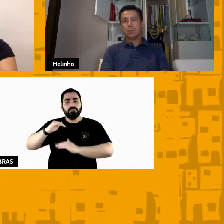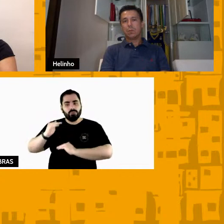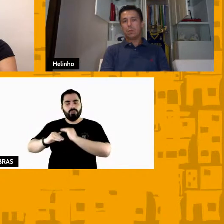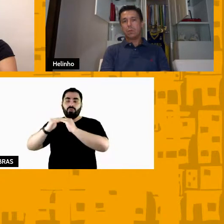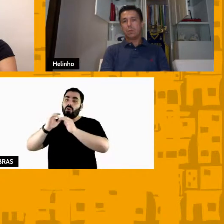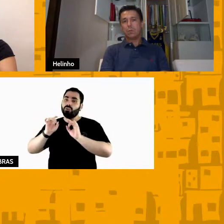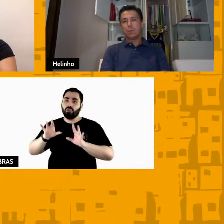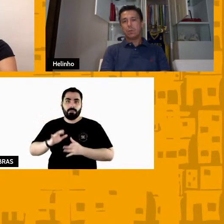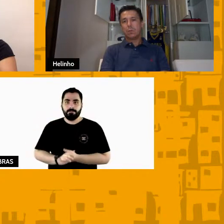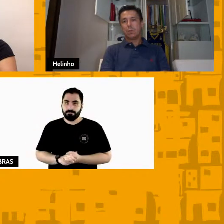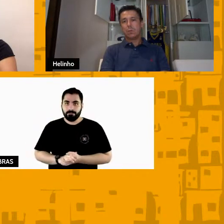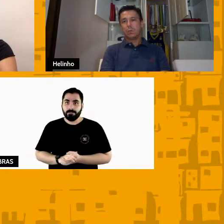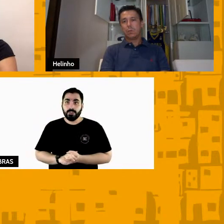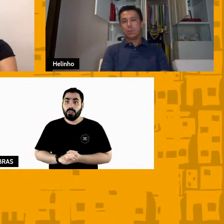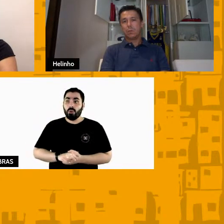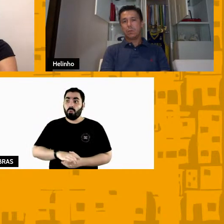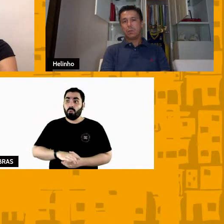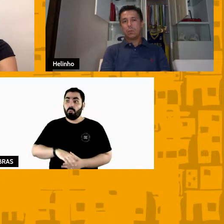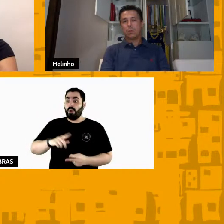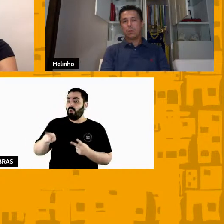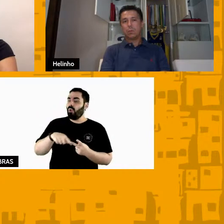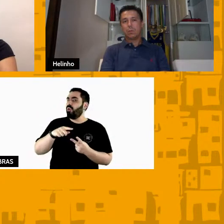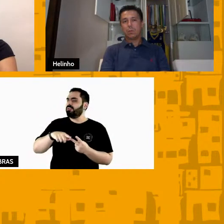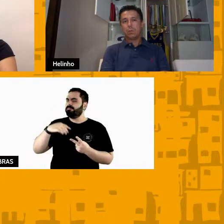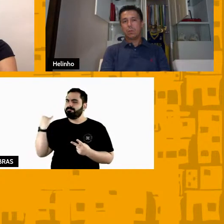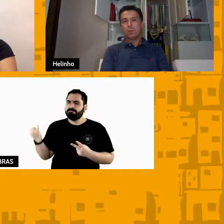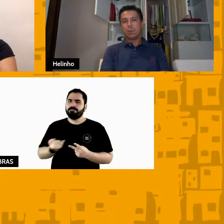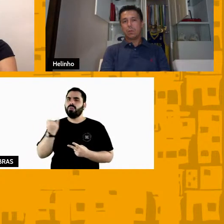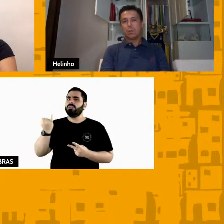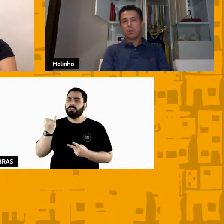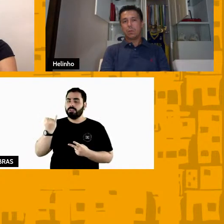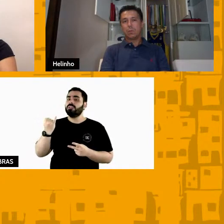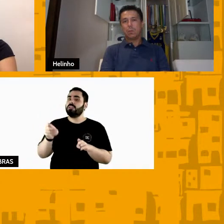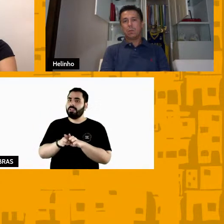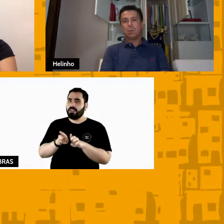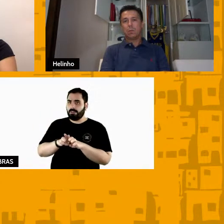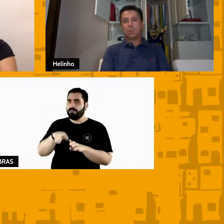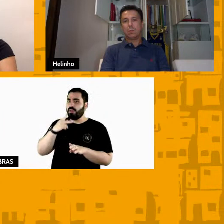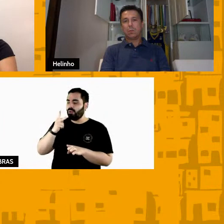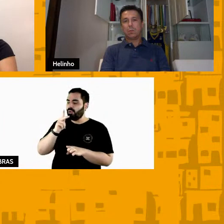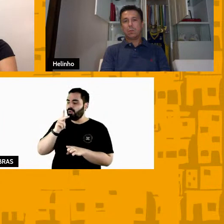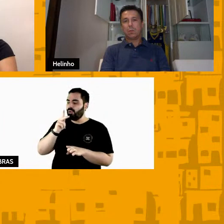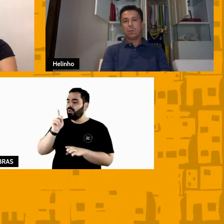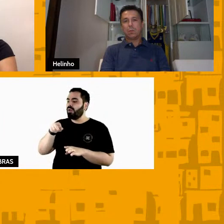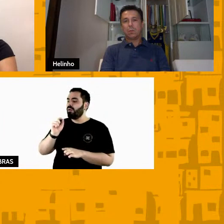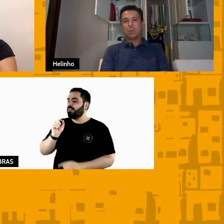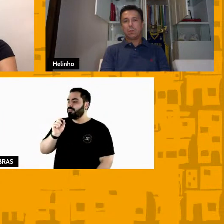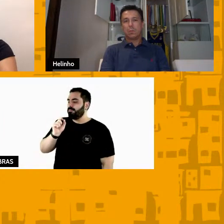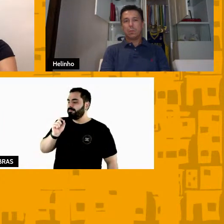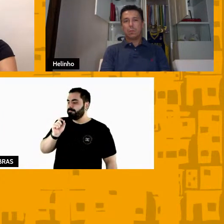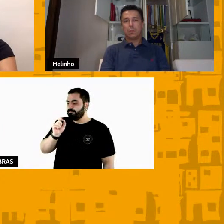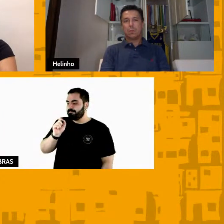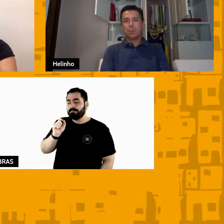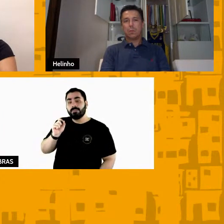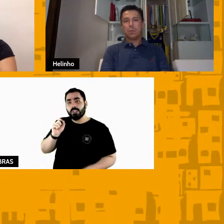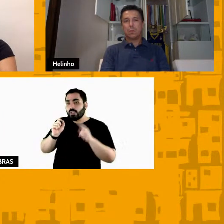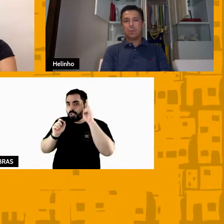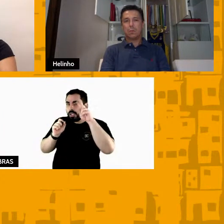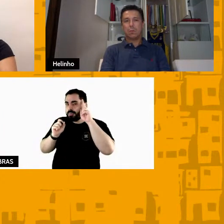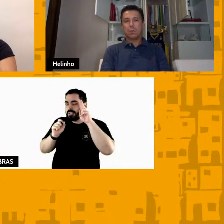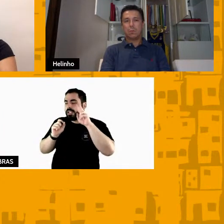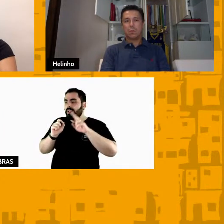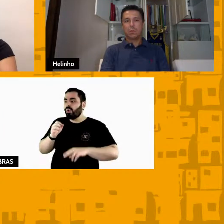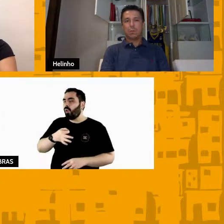detalhe que eu acho que é muito importante ele falou da Luiz Helena e a gente conversando eu lembro de ter de ter citado isso para mim o Elin